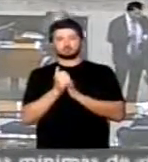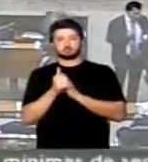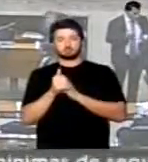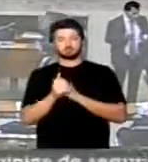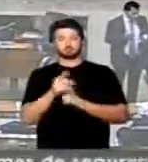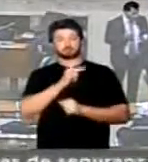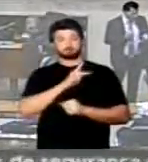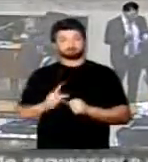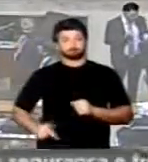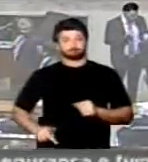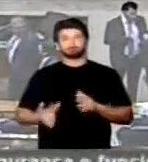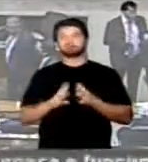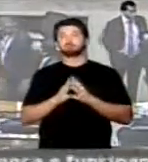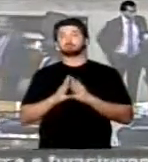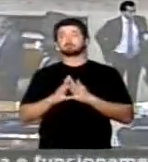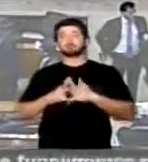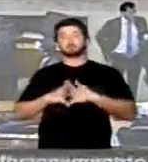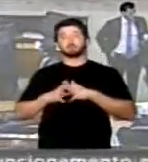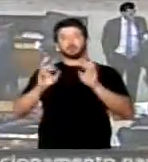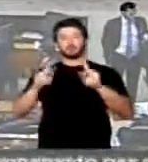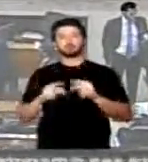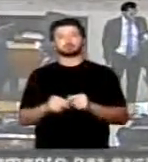Presidente, ah,